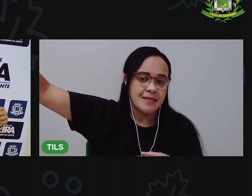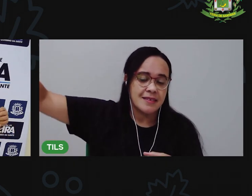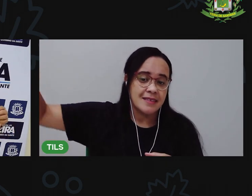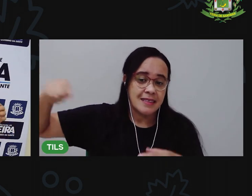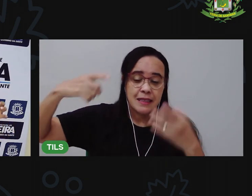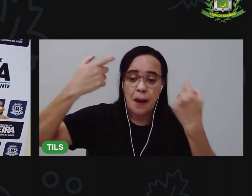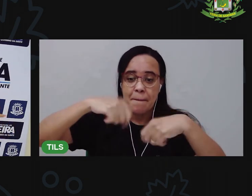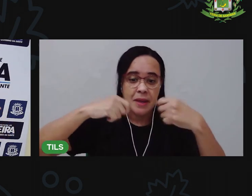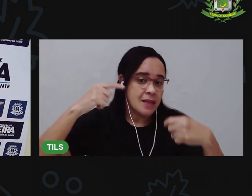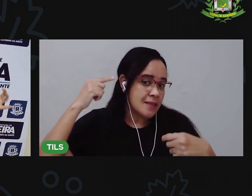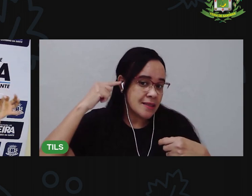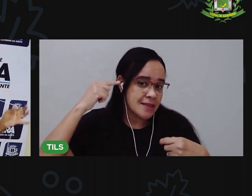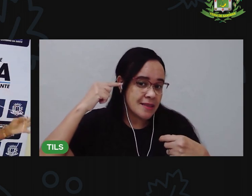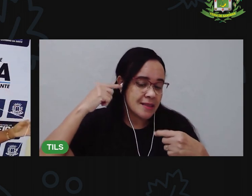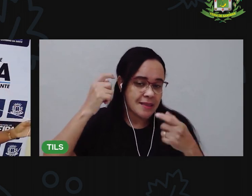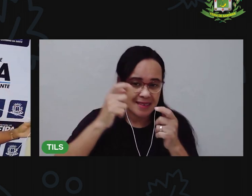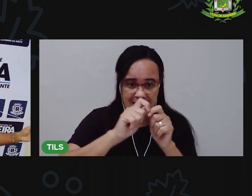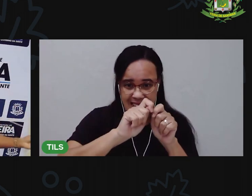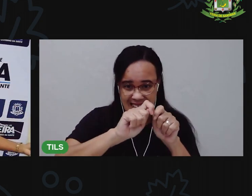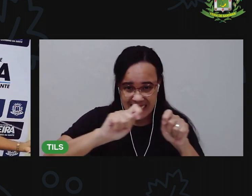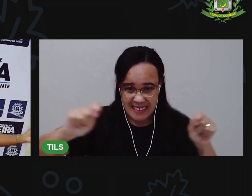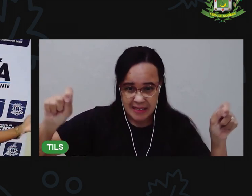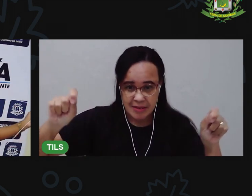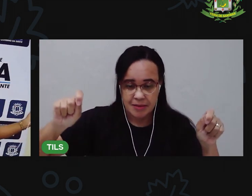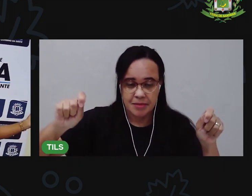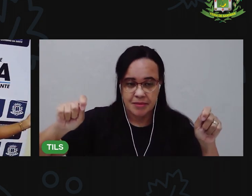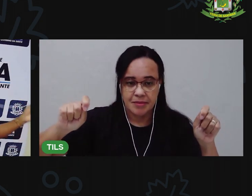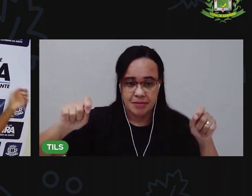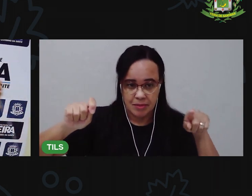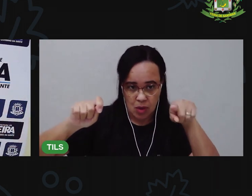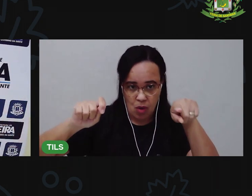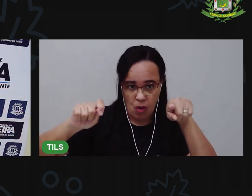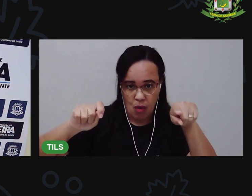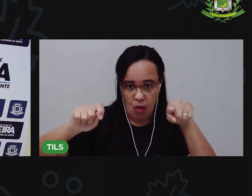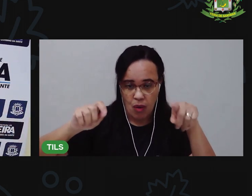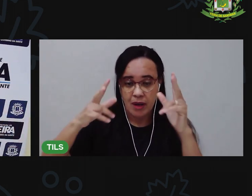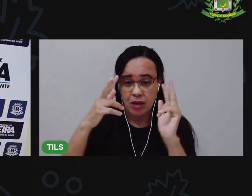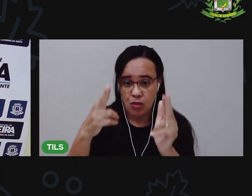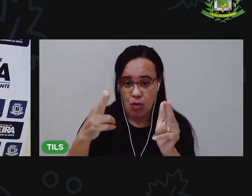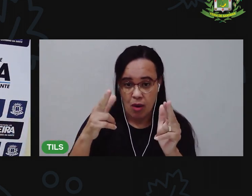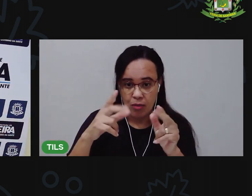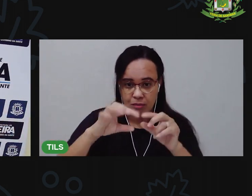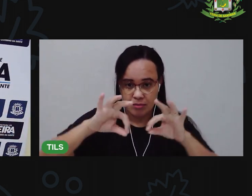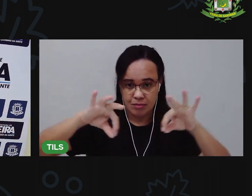vou cortar o meu desse tamanho aqui. Tá vendo? Tá vendo?